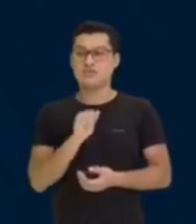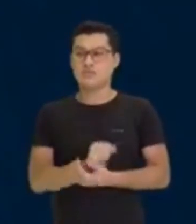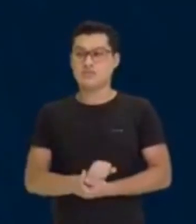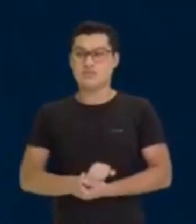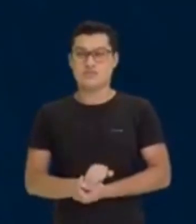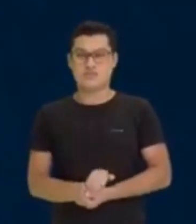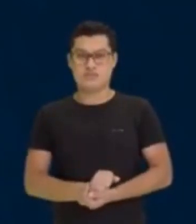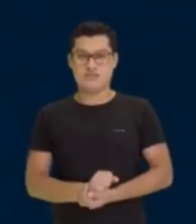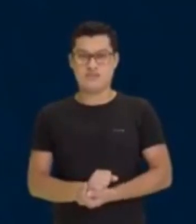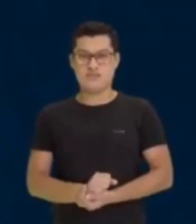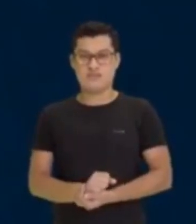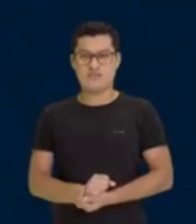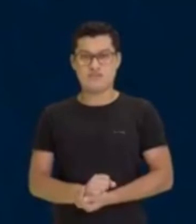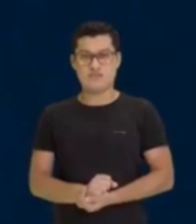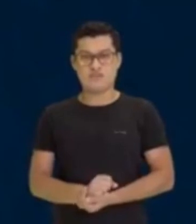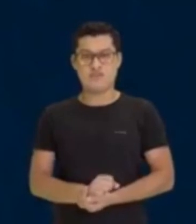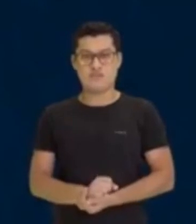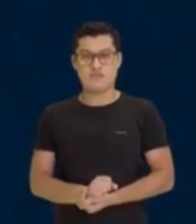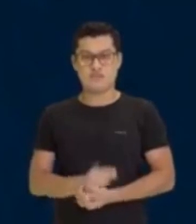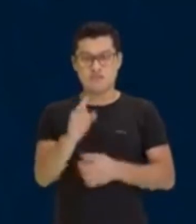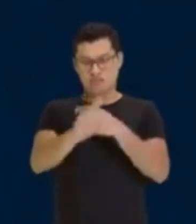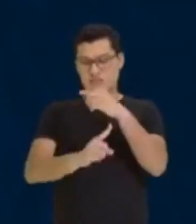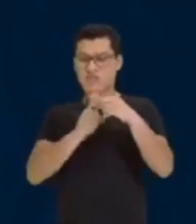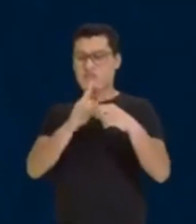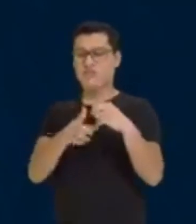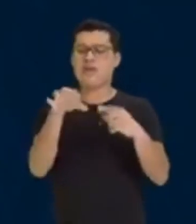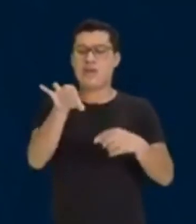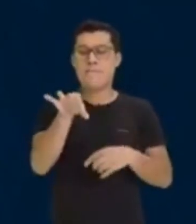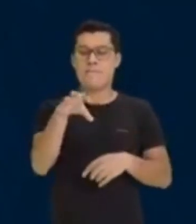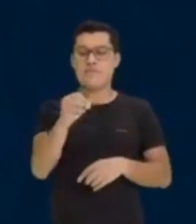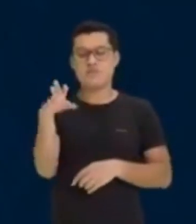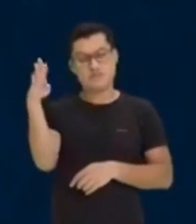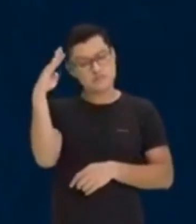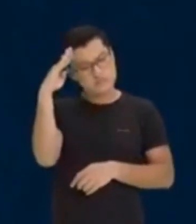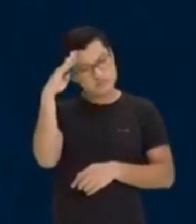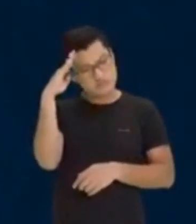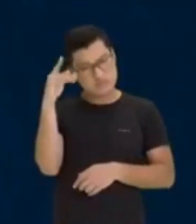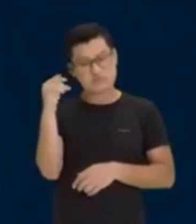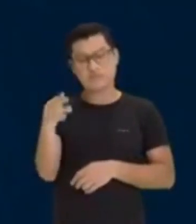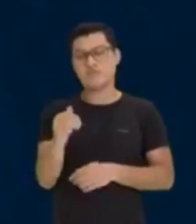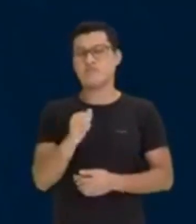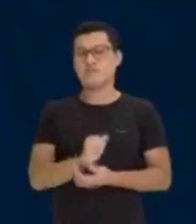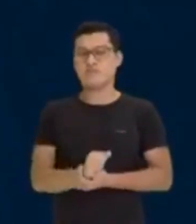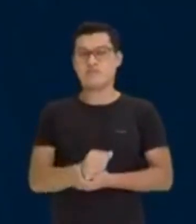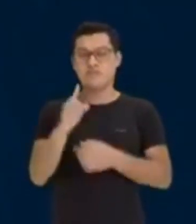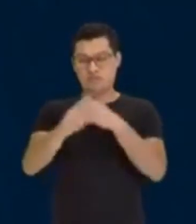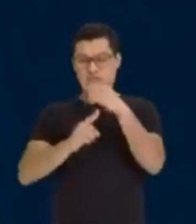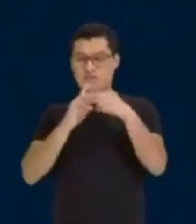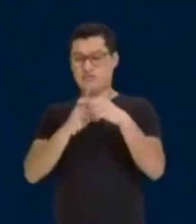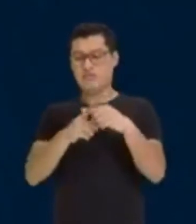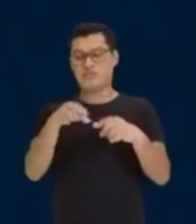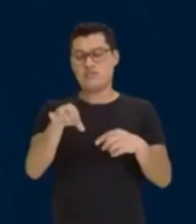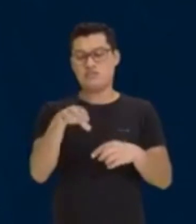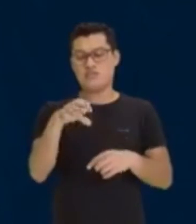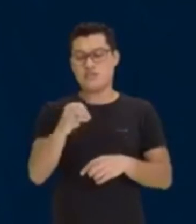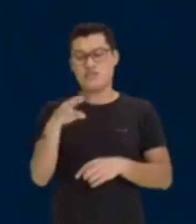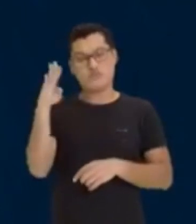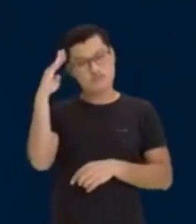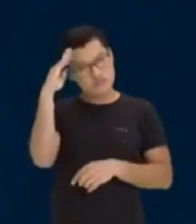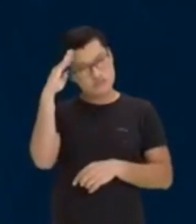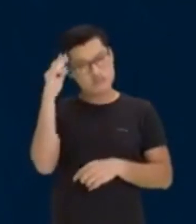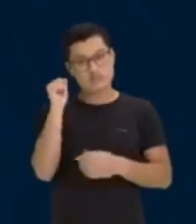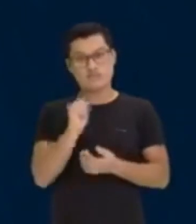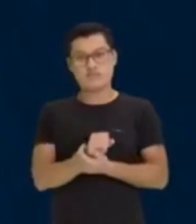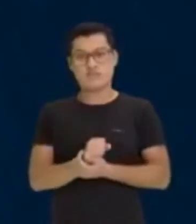60 dias. Se mais 90 soldados... Fala pra mim, gente. Mais 90 soldados, gente, gera 30.